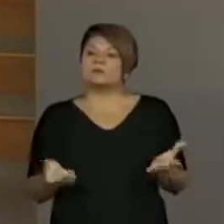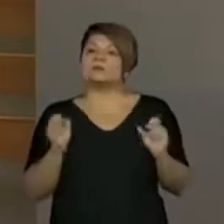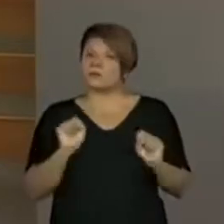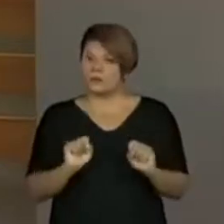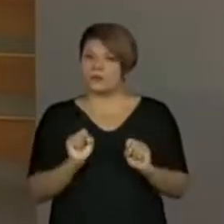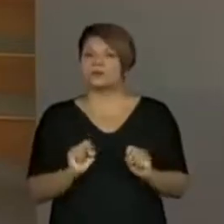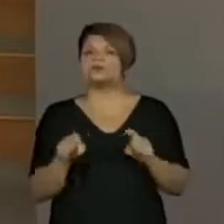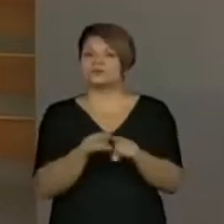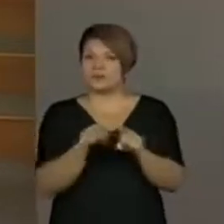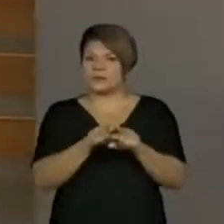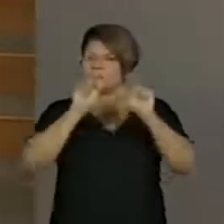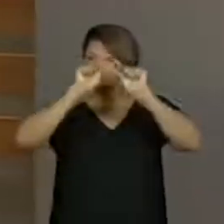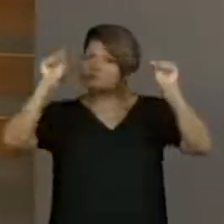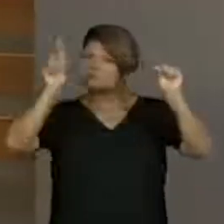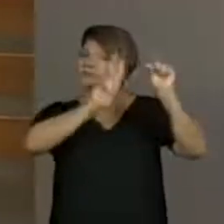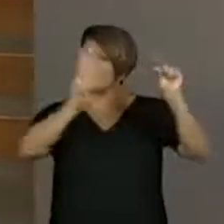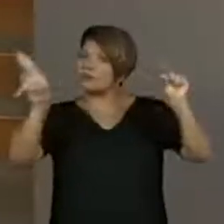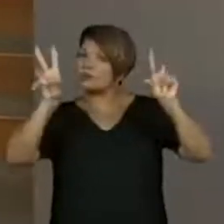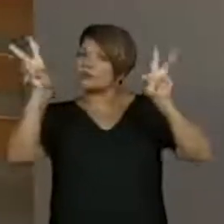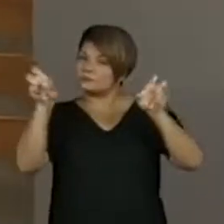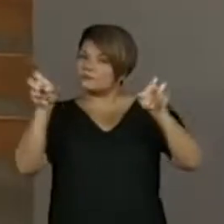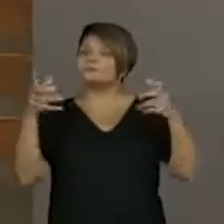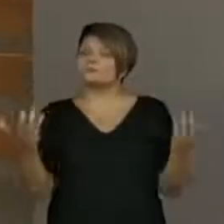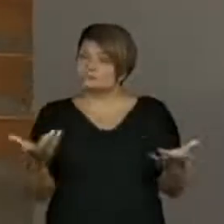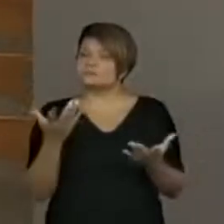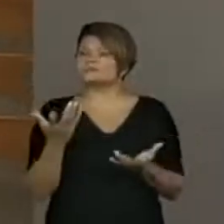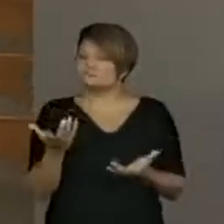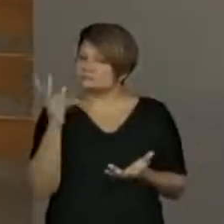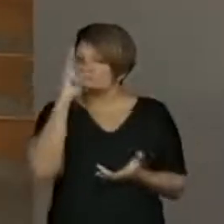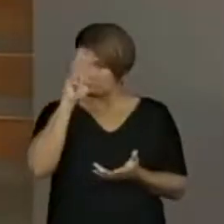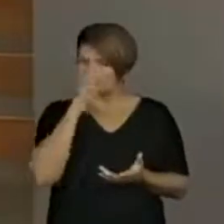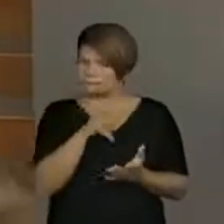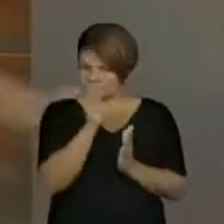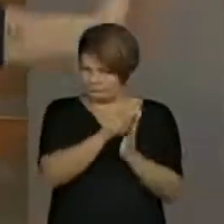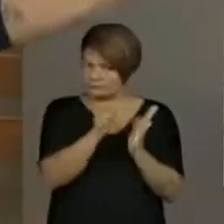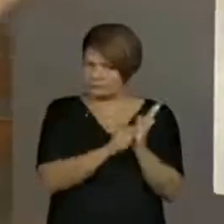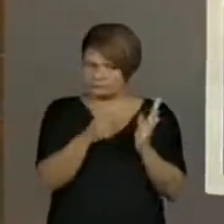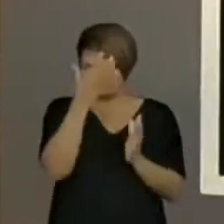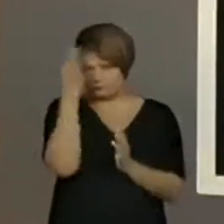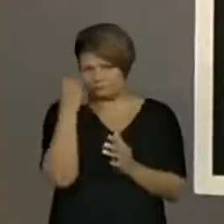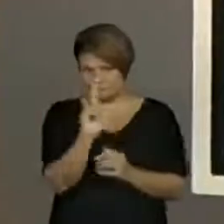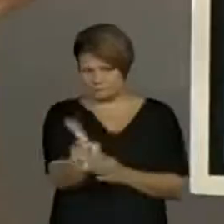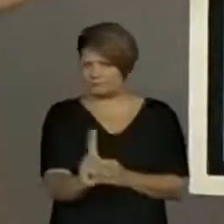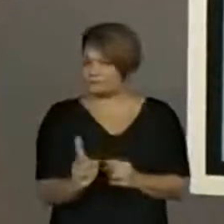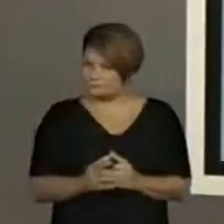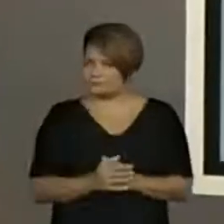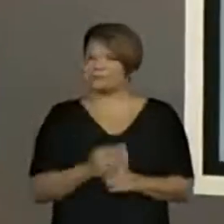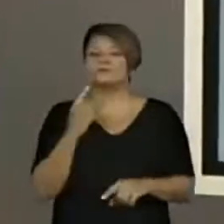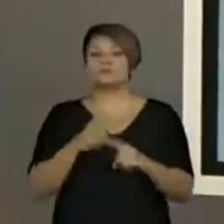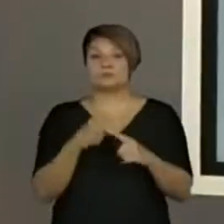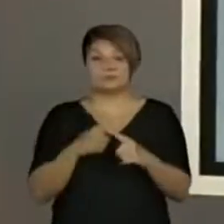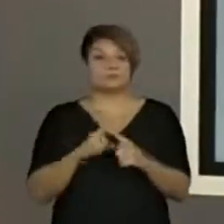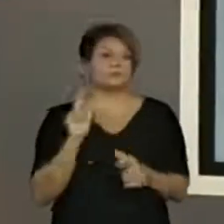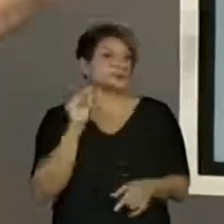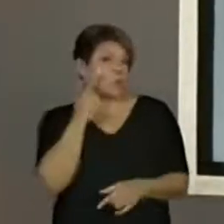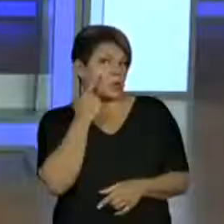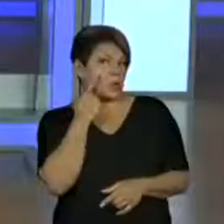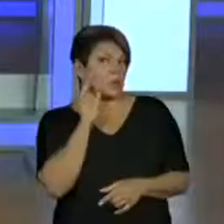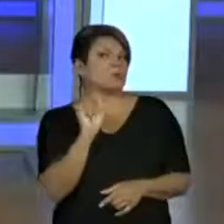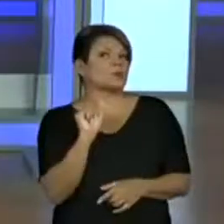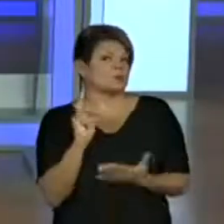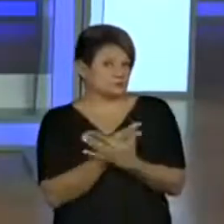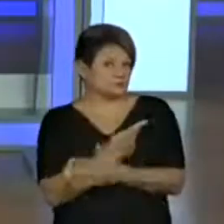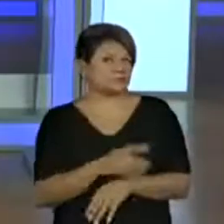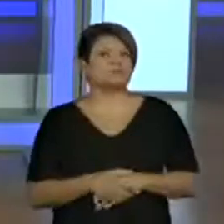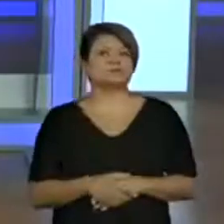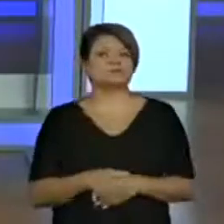colocar o título da história. Por que não? Para vocês anotarem e não esquecerem. Tá bom? Até porque, olha o que vai acontecer hoje. Eu